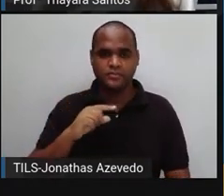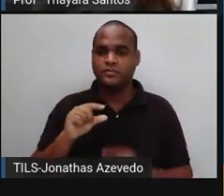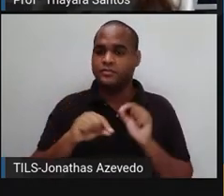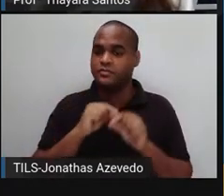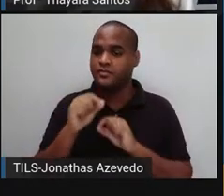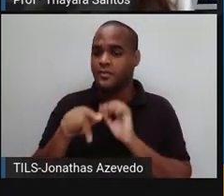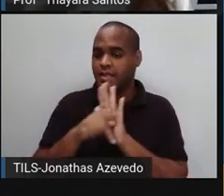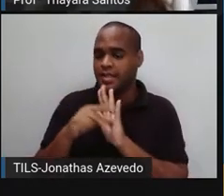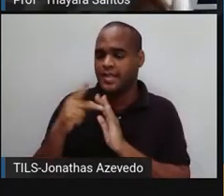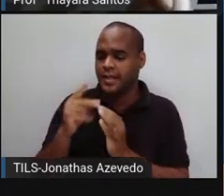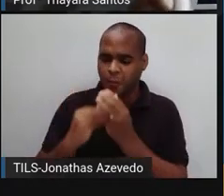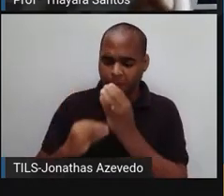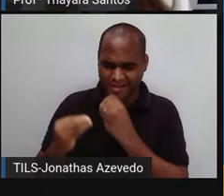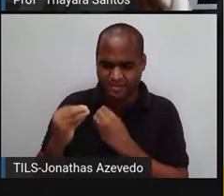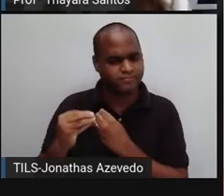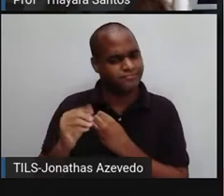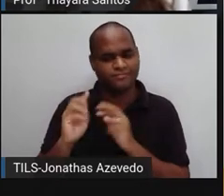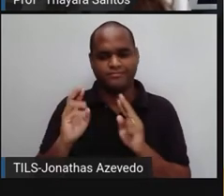o seu próprio alimento.